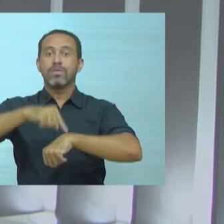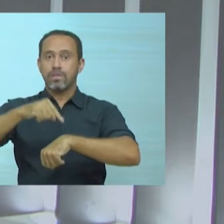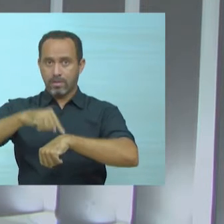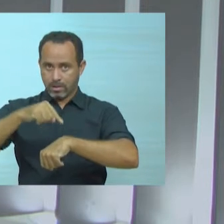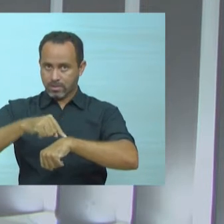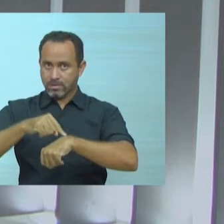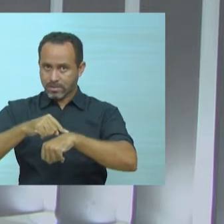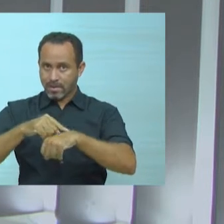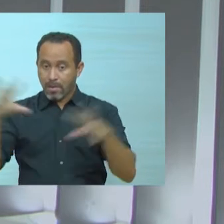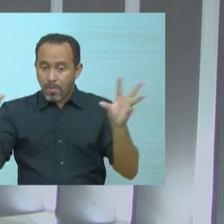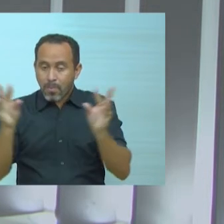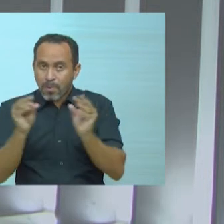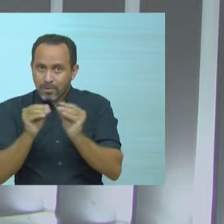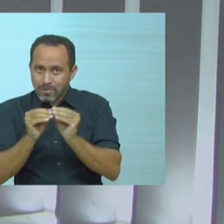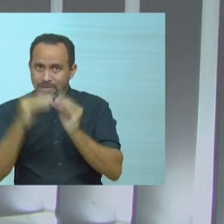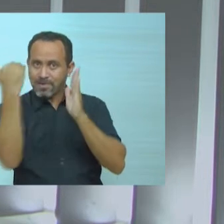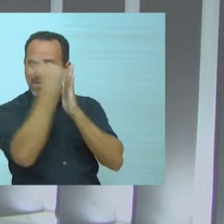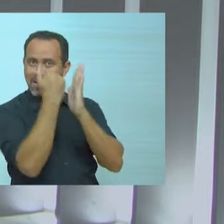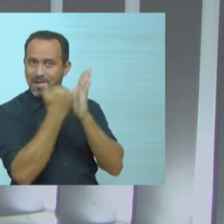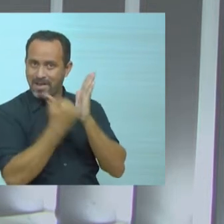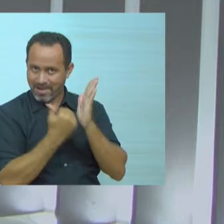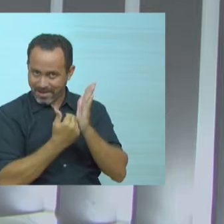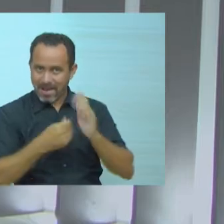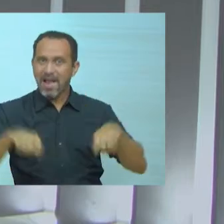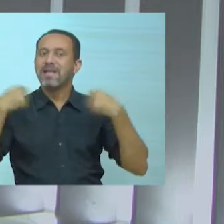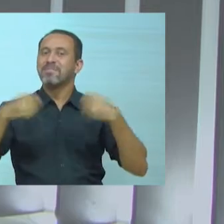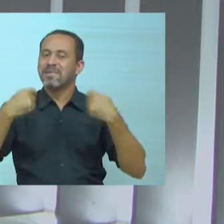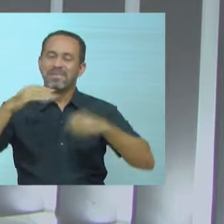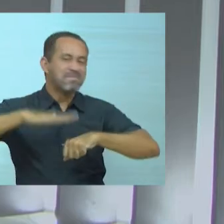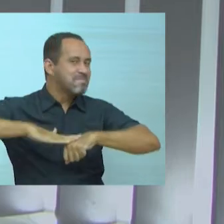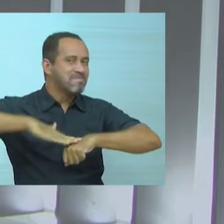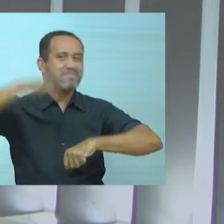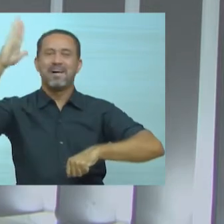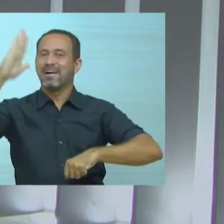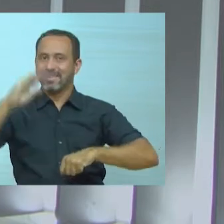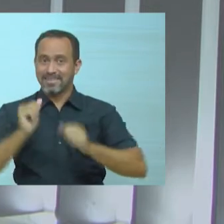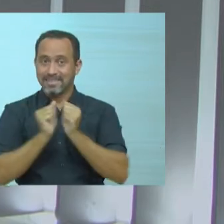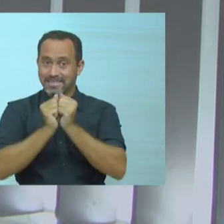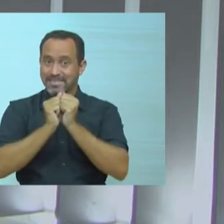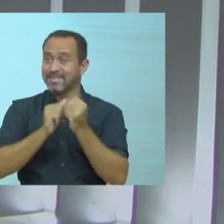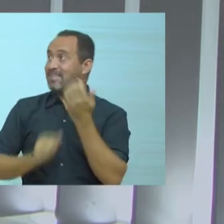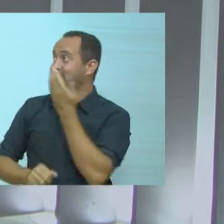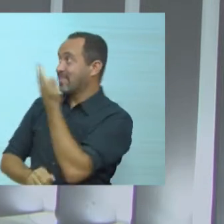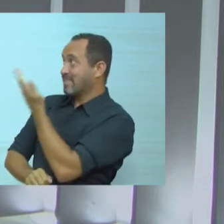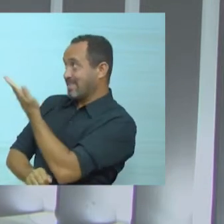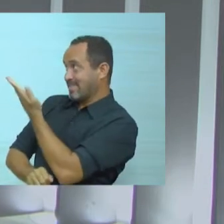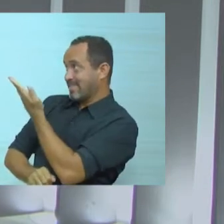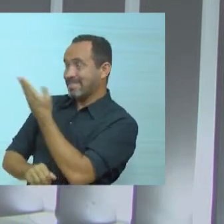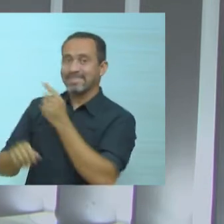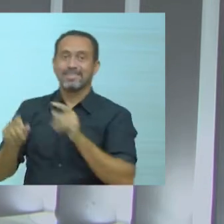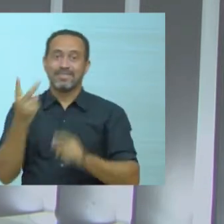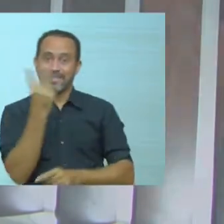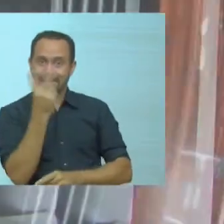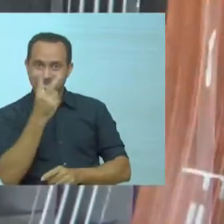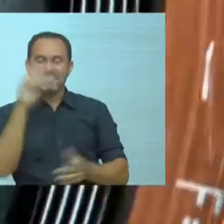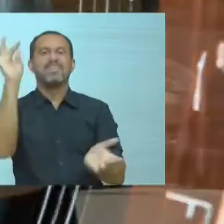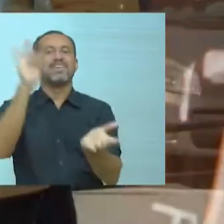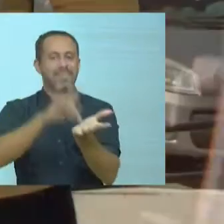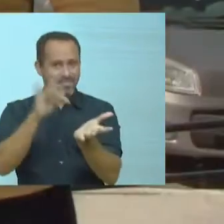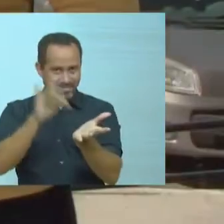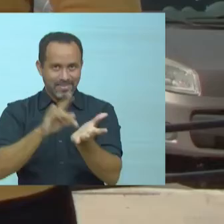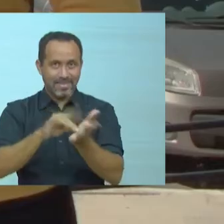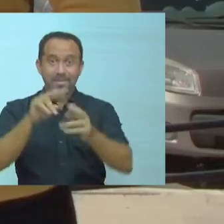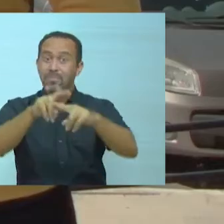vivo neste horário. E para completar a programação, é preciso ir além com Sara Medeiros e Kátia Santana.